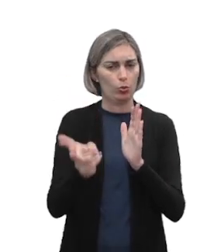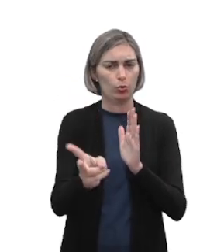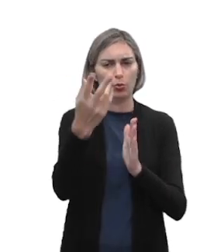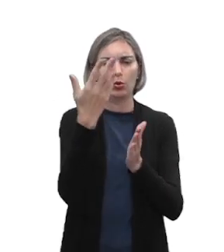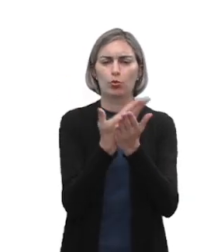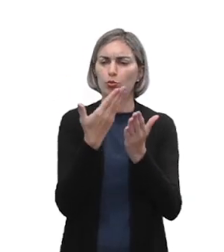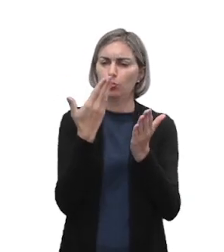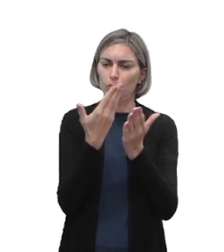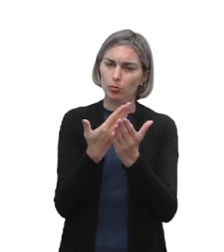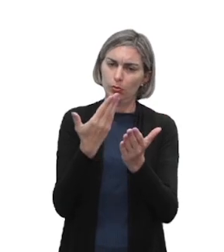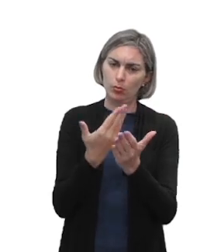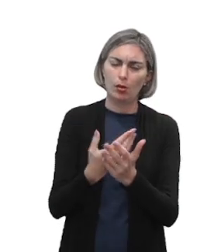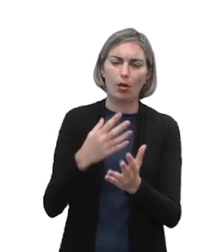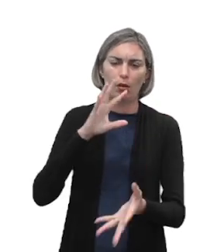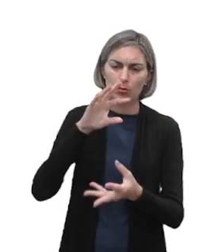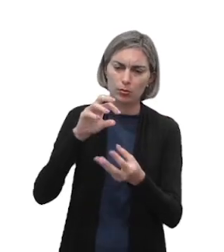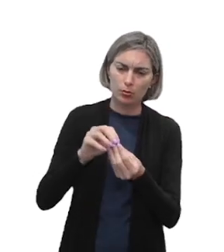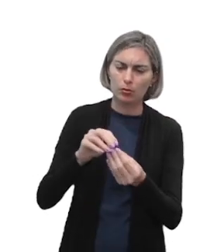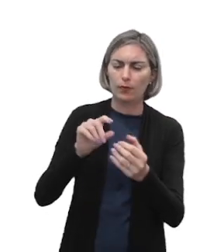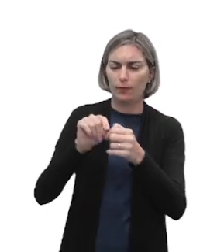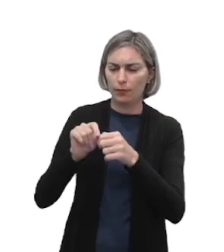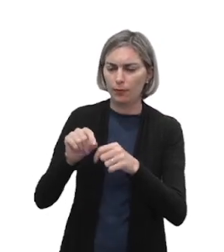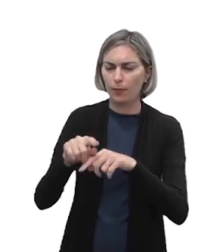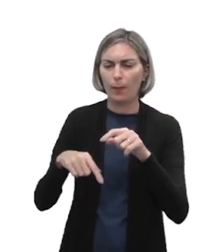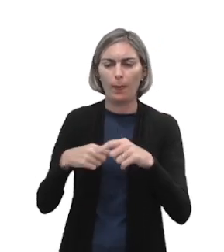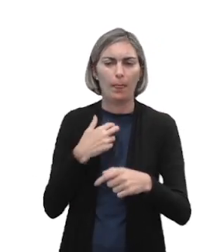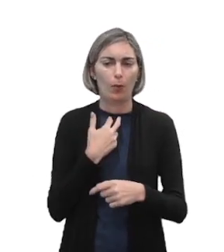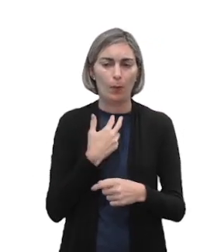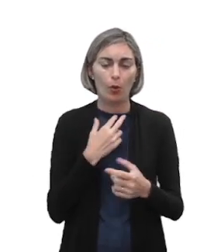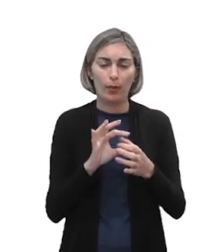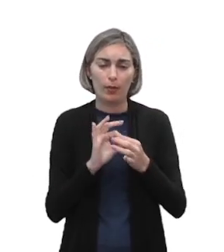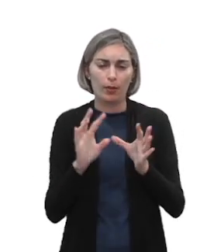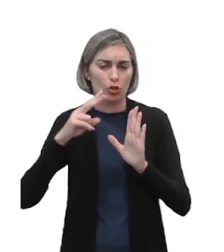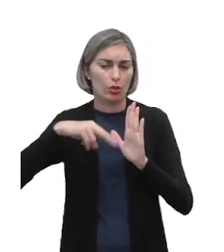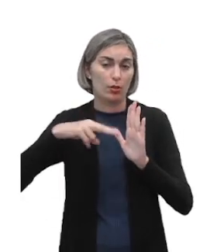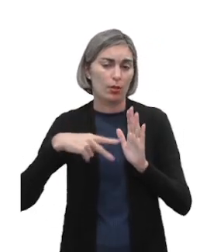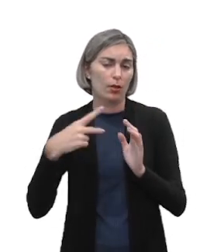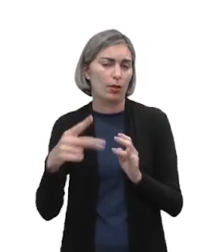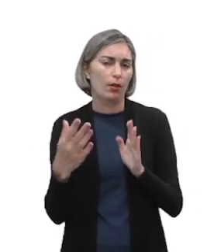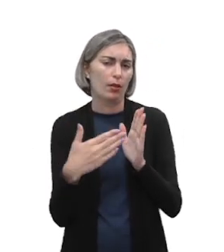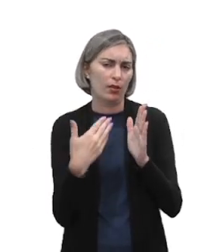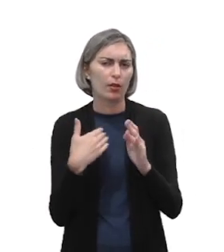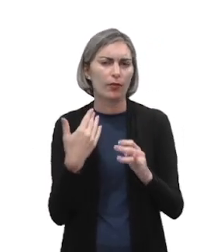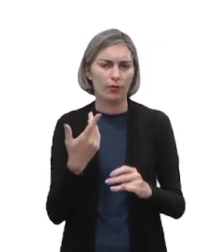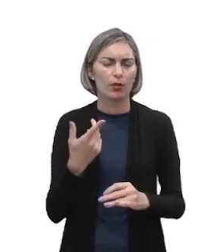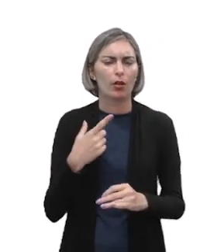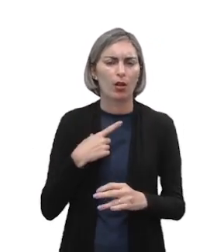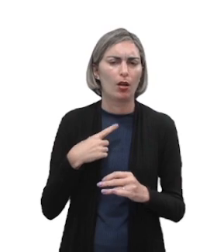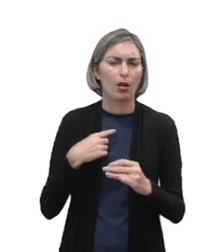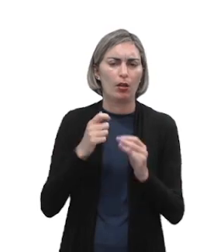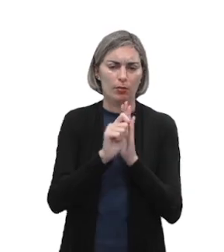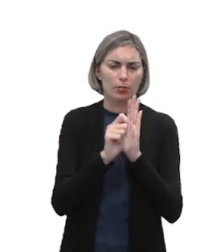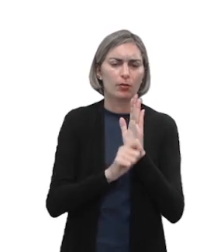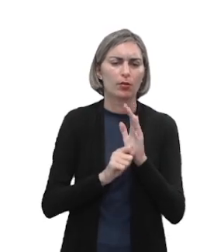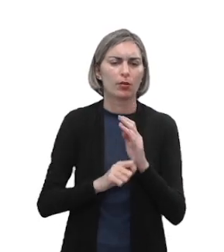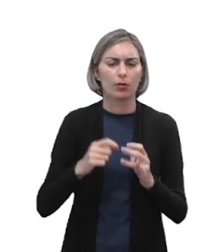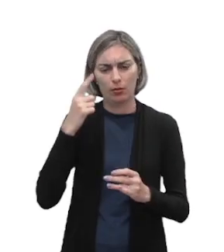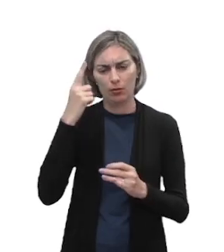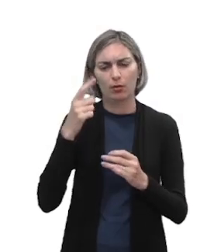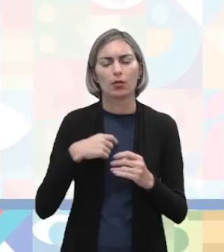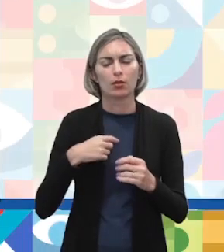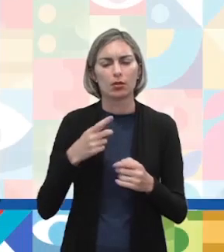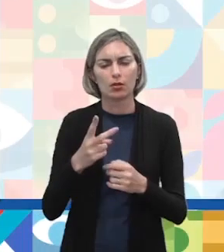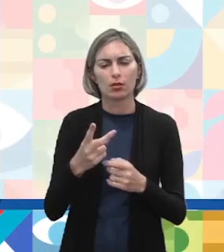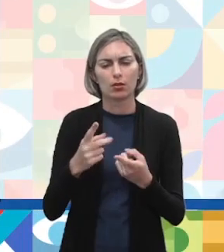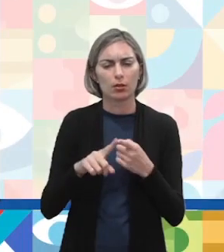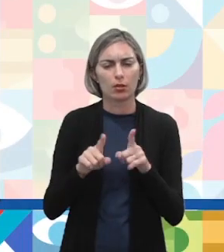e as resoluções de produtos, não pode deixar de ler esse livro. Idealizador, ele é idealizador e